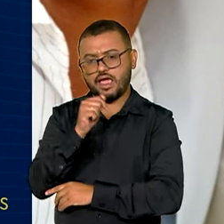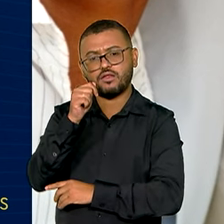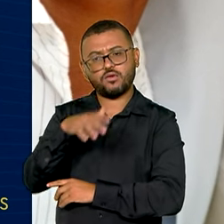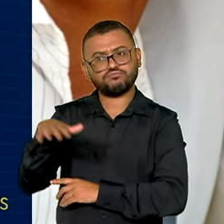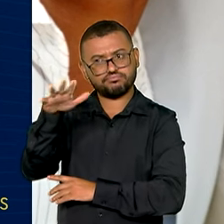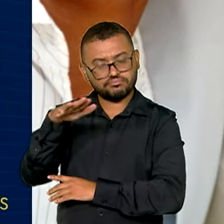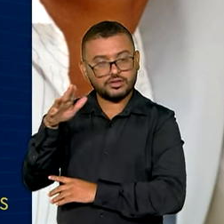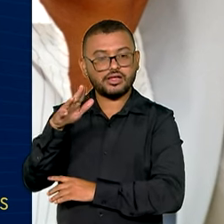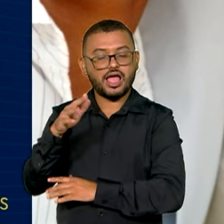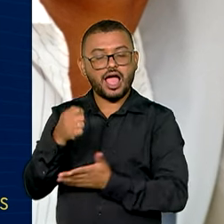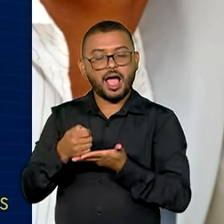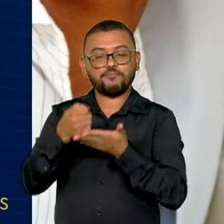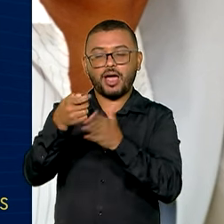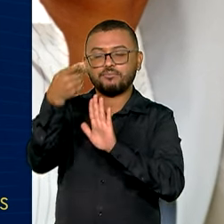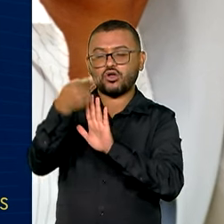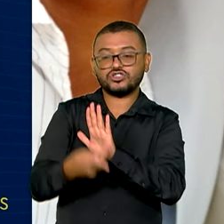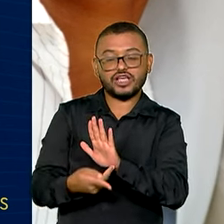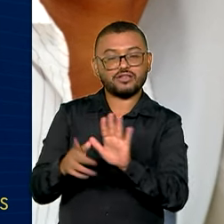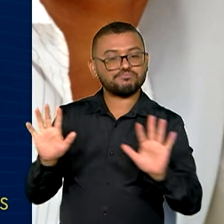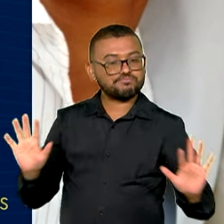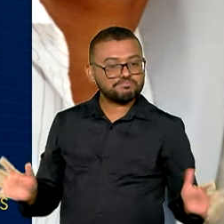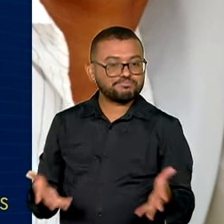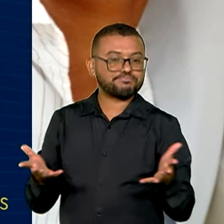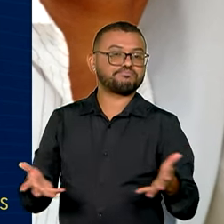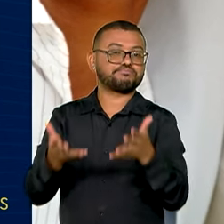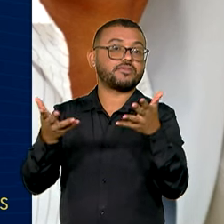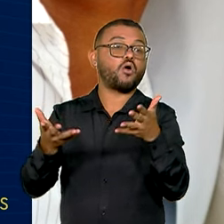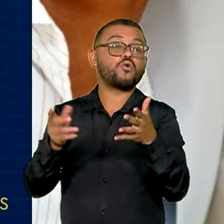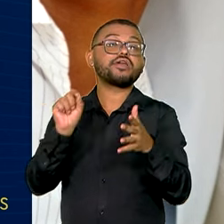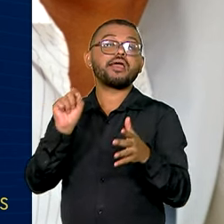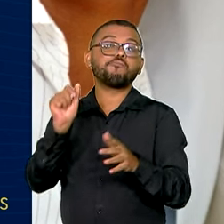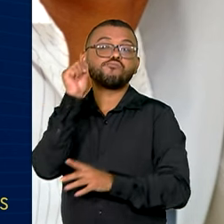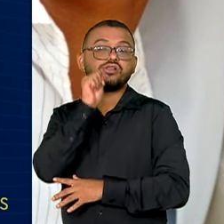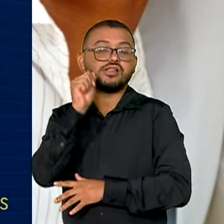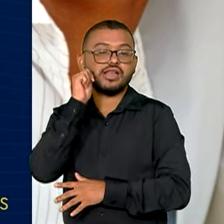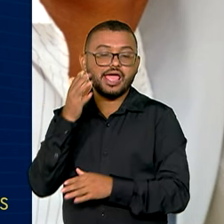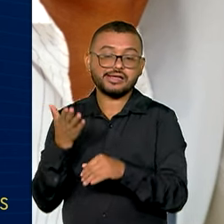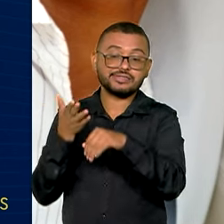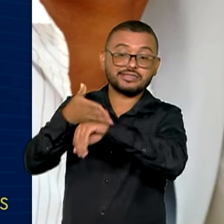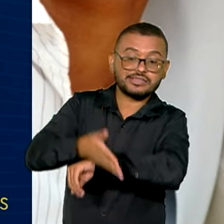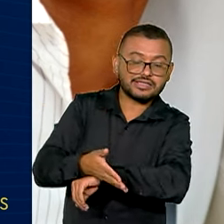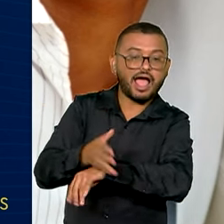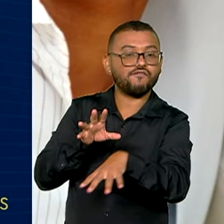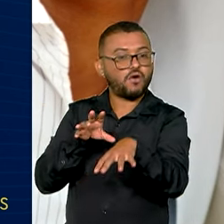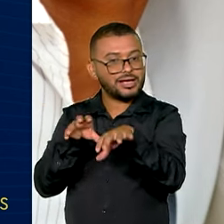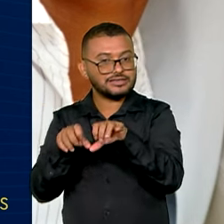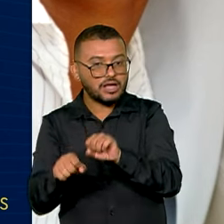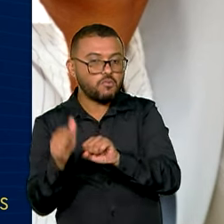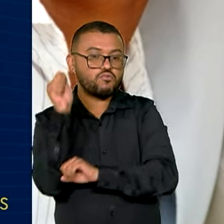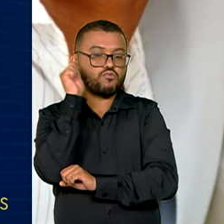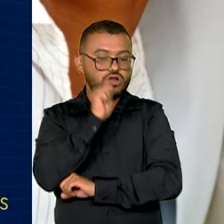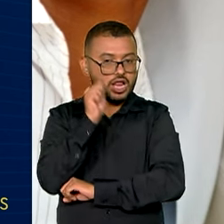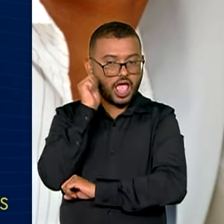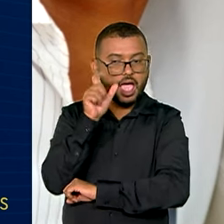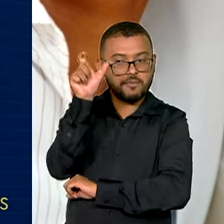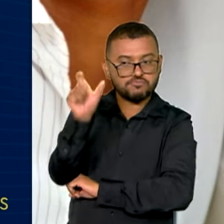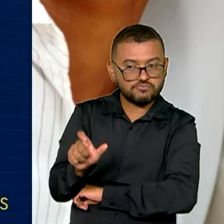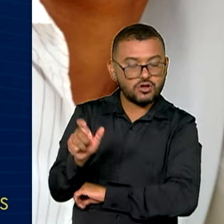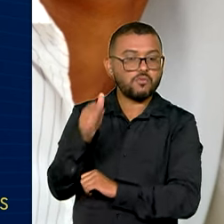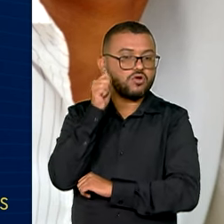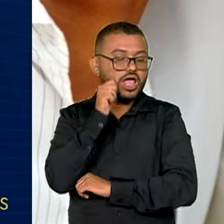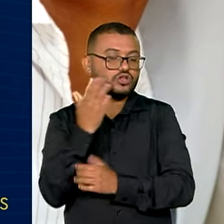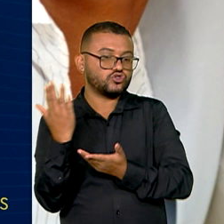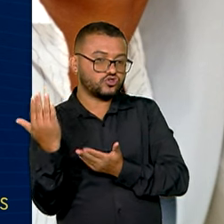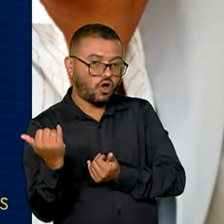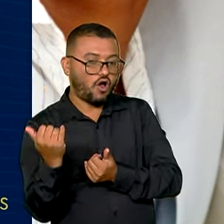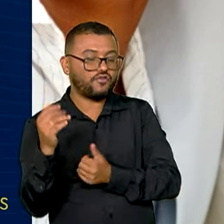Apoio a projetos que estimulem o ingresso, a formação e a permanência de meninas e mulheres